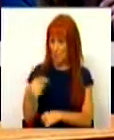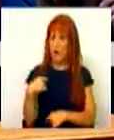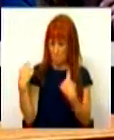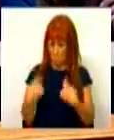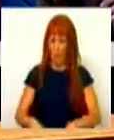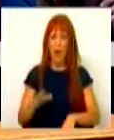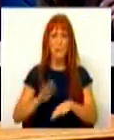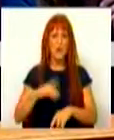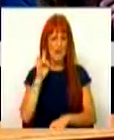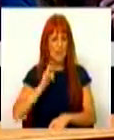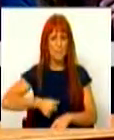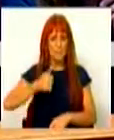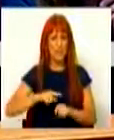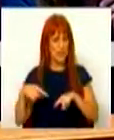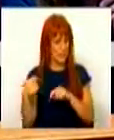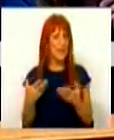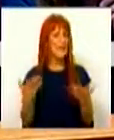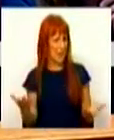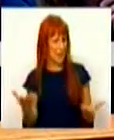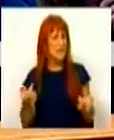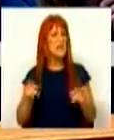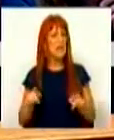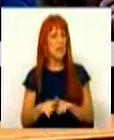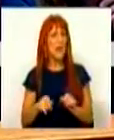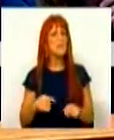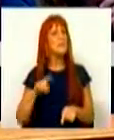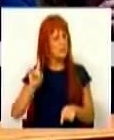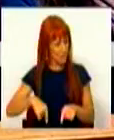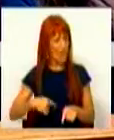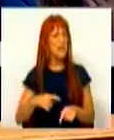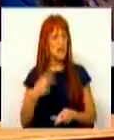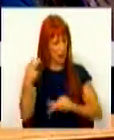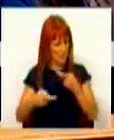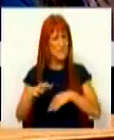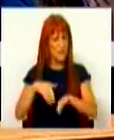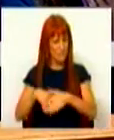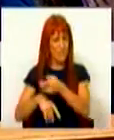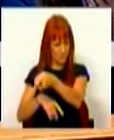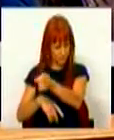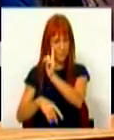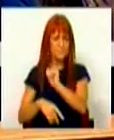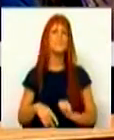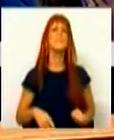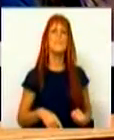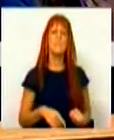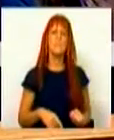sobre a importância deste debate e também com a apreciação que fez de que